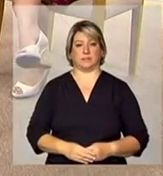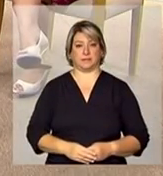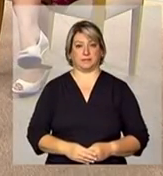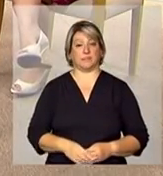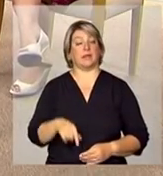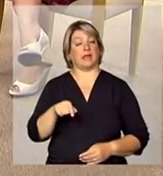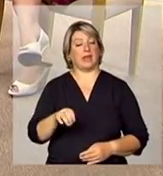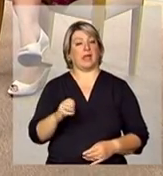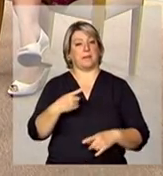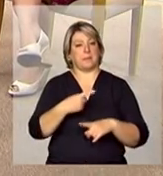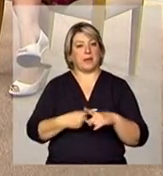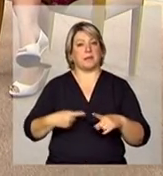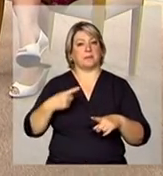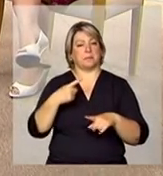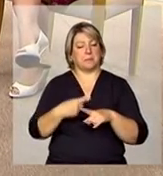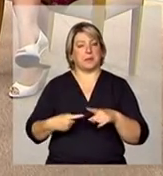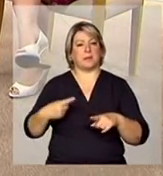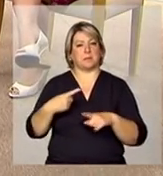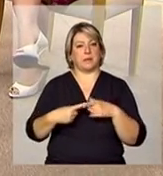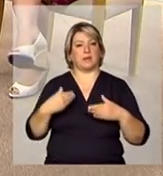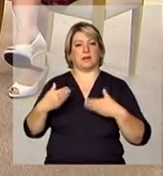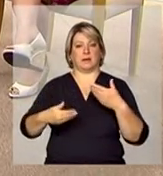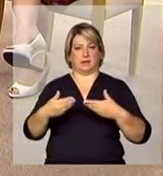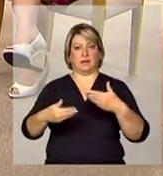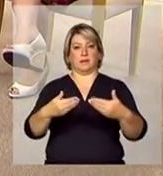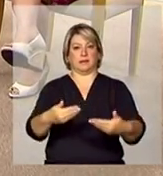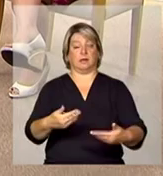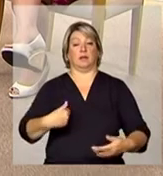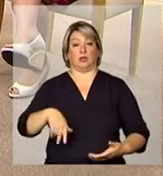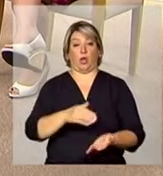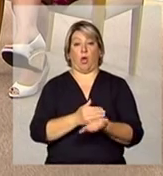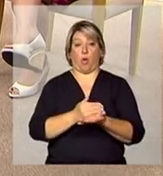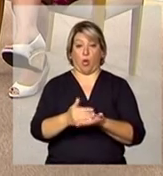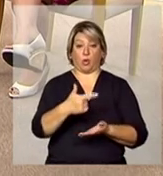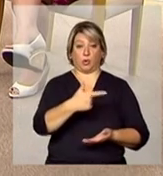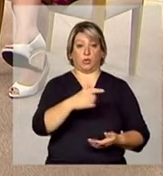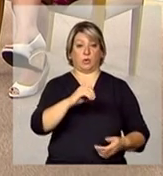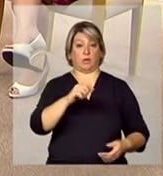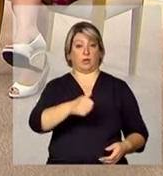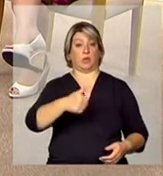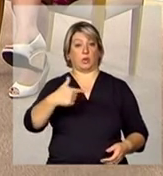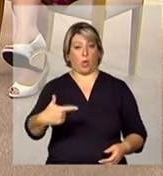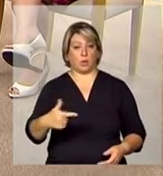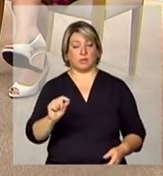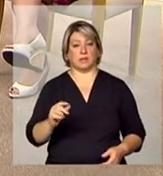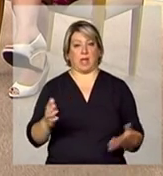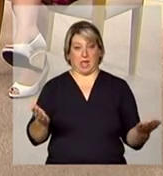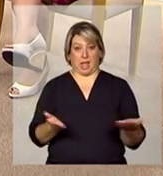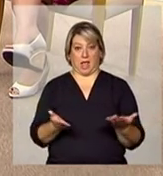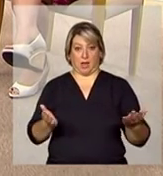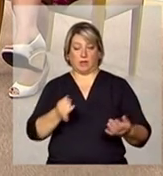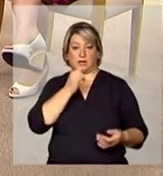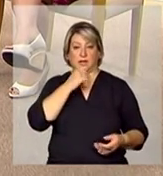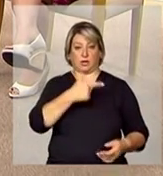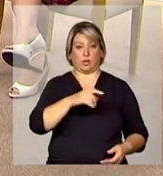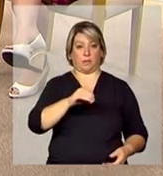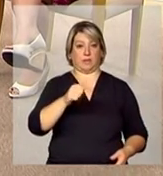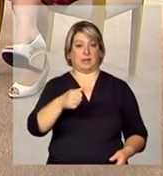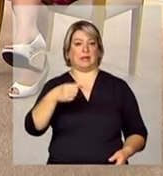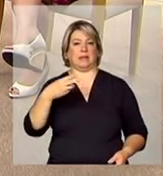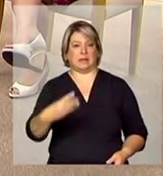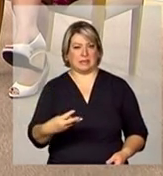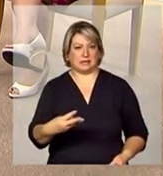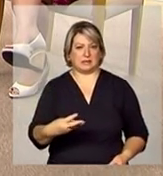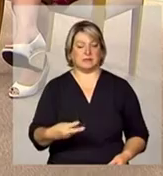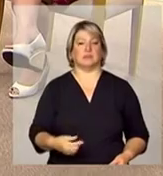gradativo nós estamos começando em 2012 agora em 2013 nós acabamos de fazer uma